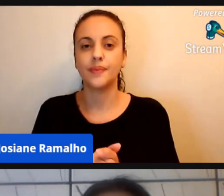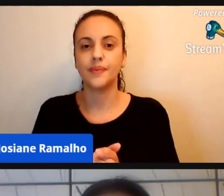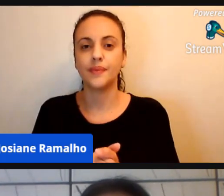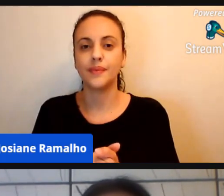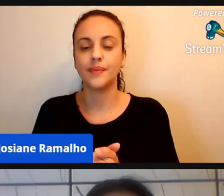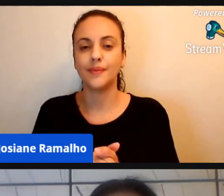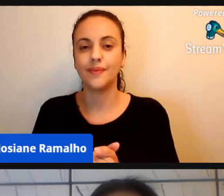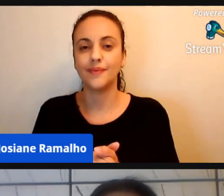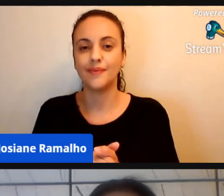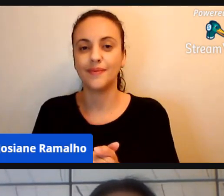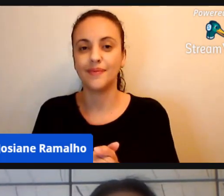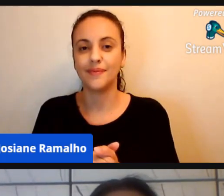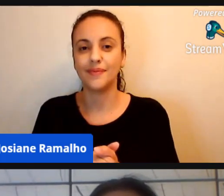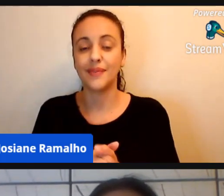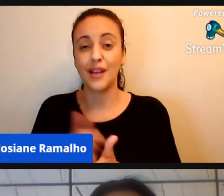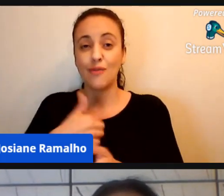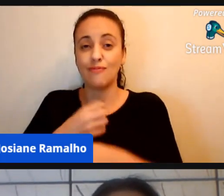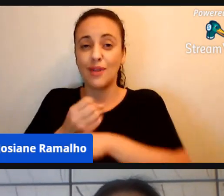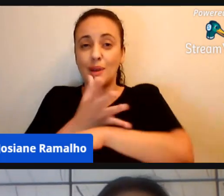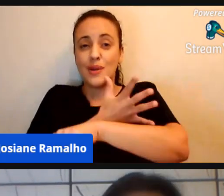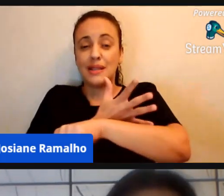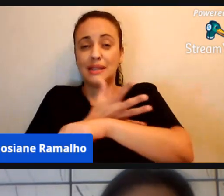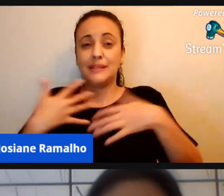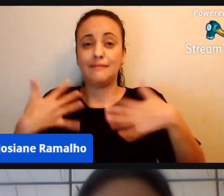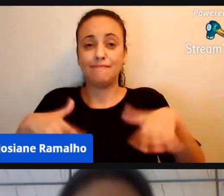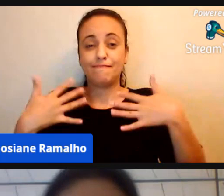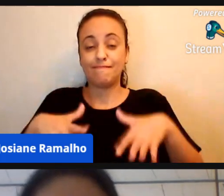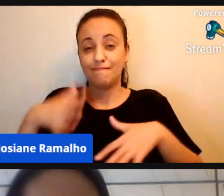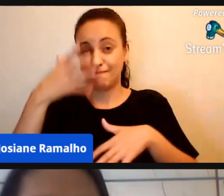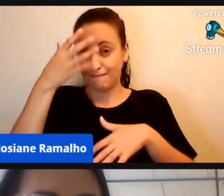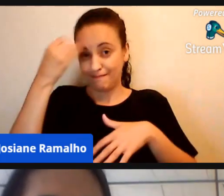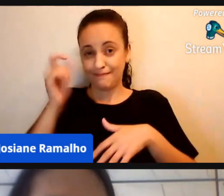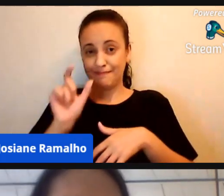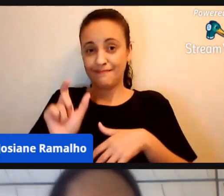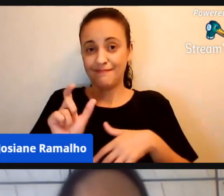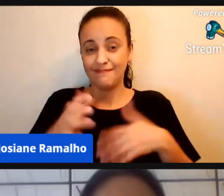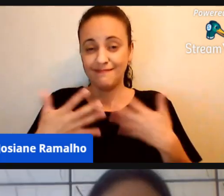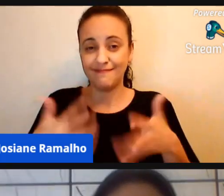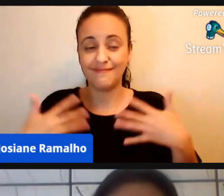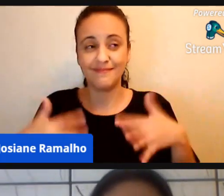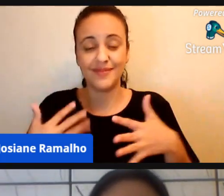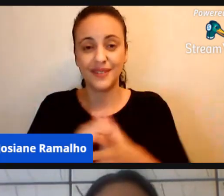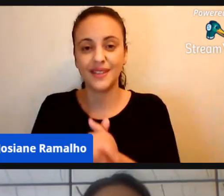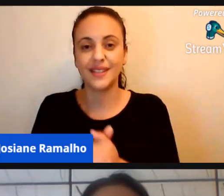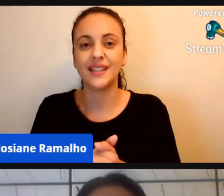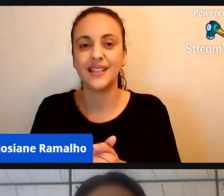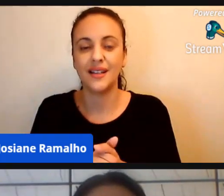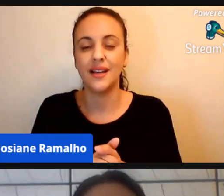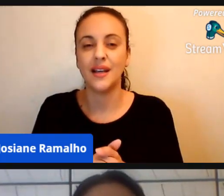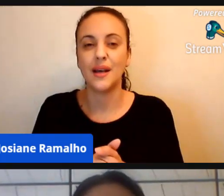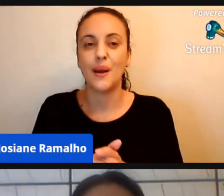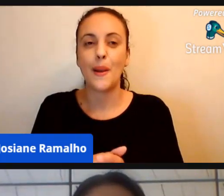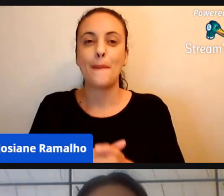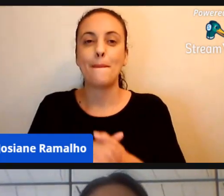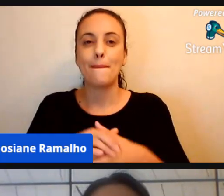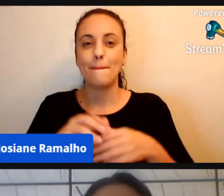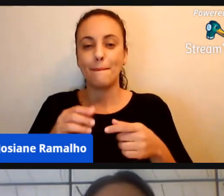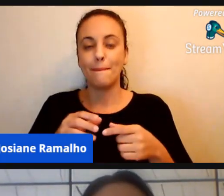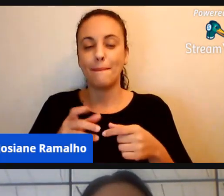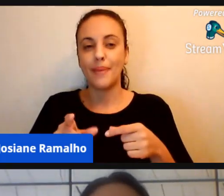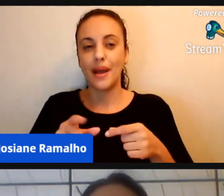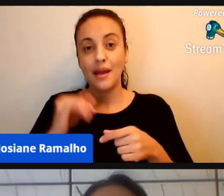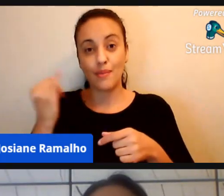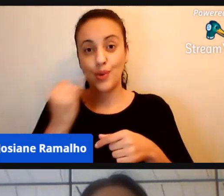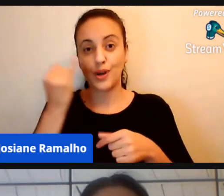Gasguei, gente, fiquei emocionada, palavras do professor, mas assim, por mais que é importante,